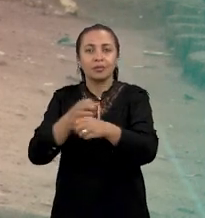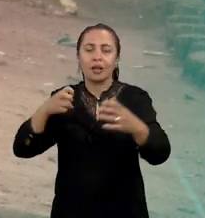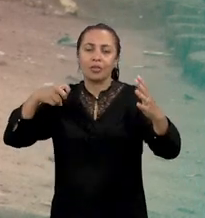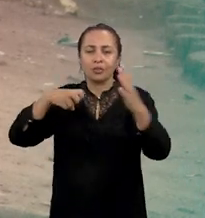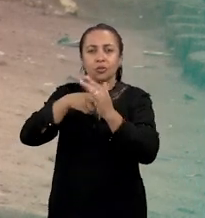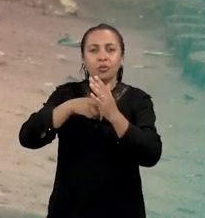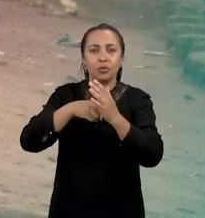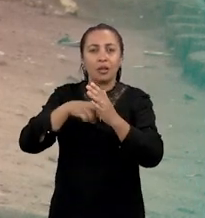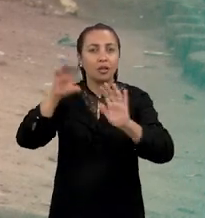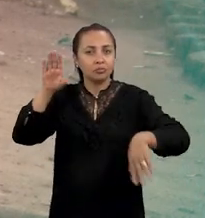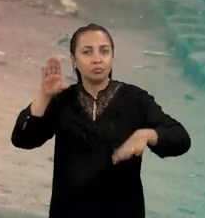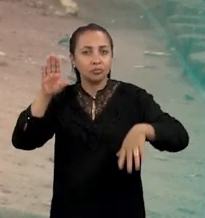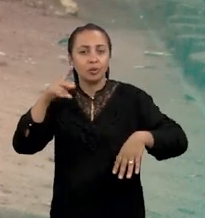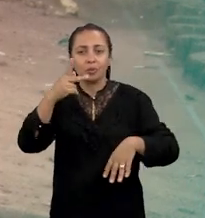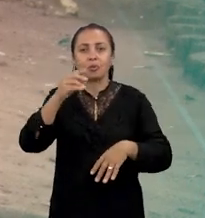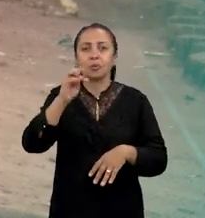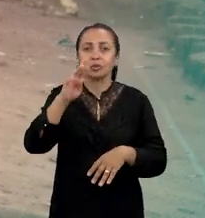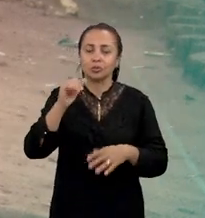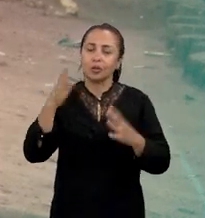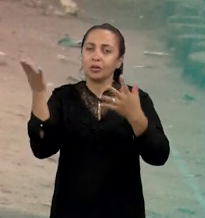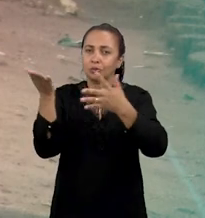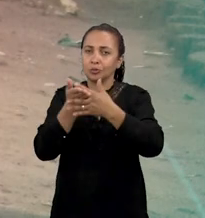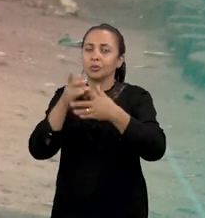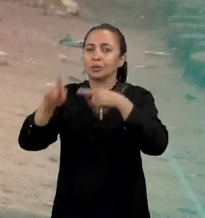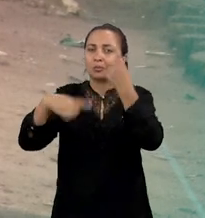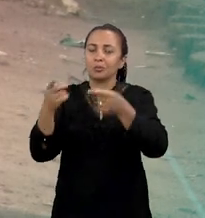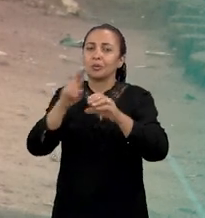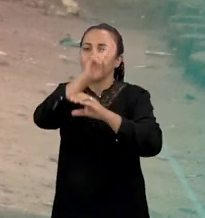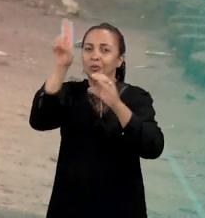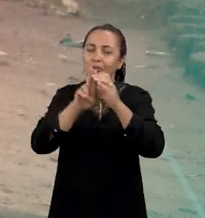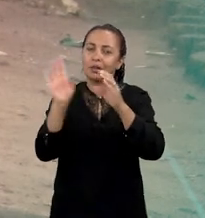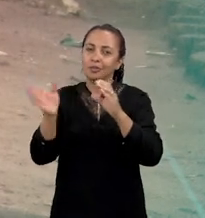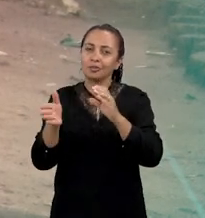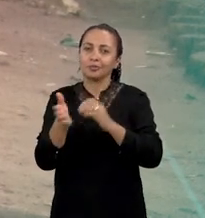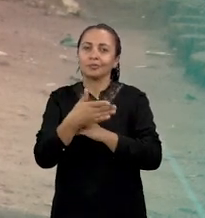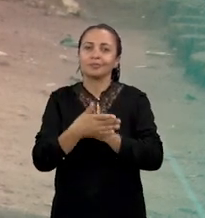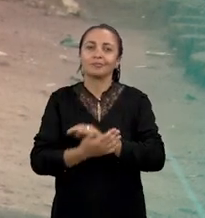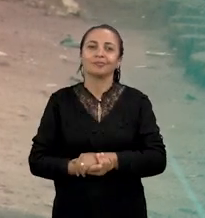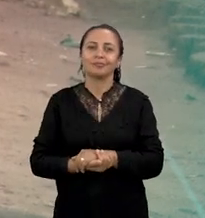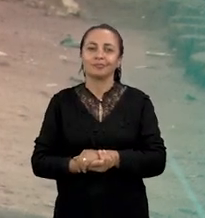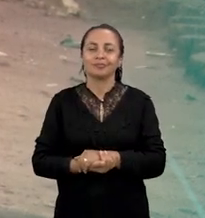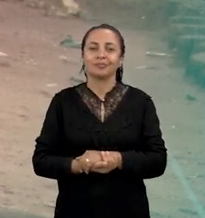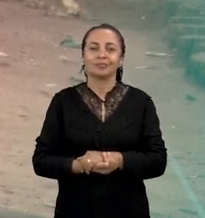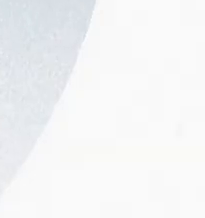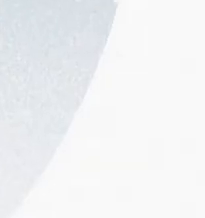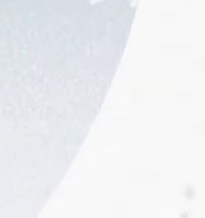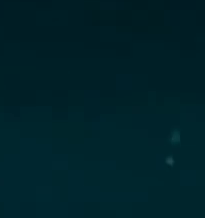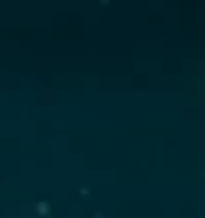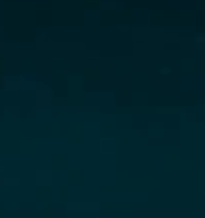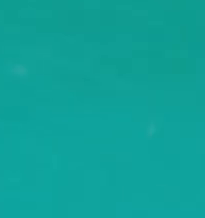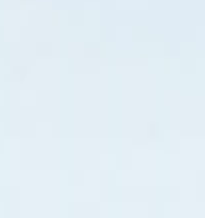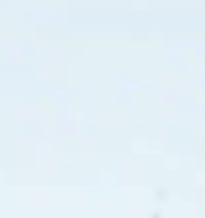risco de acidentes nas falésias do litoral potiguar. É depois do intervalo, a Universiência volta já já.